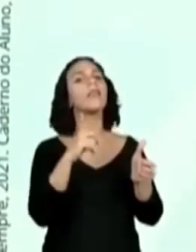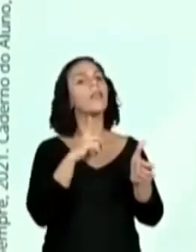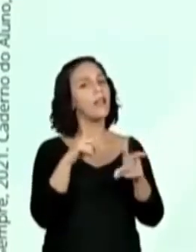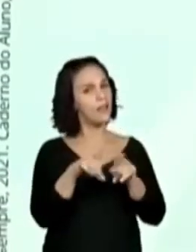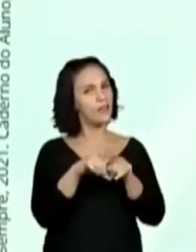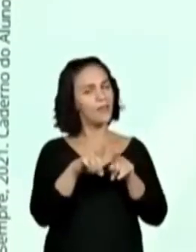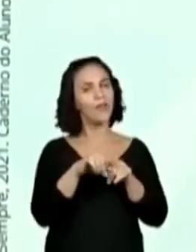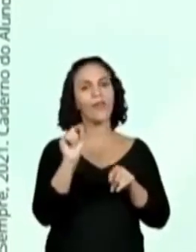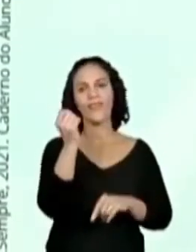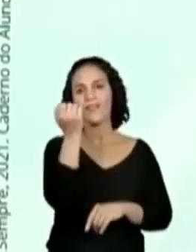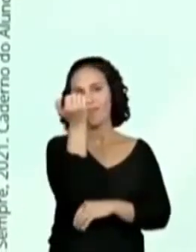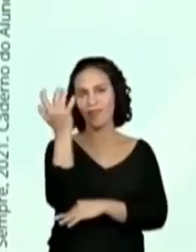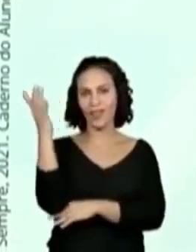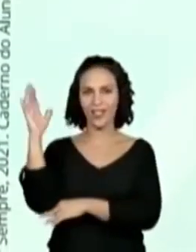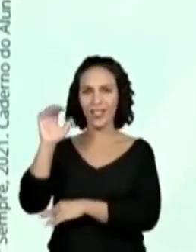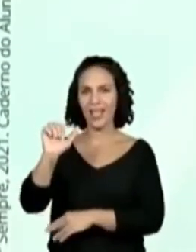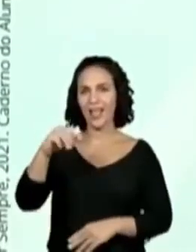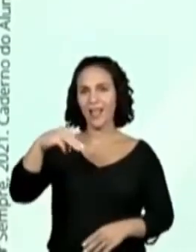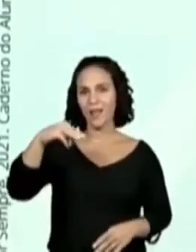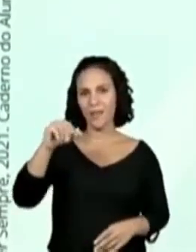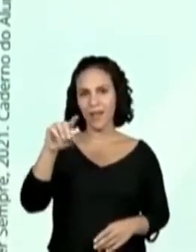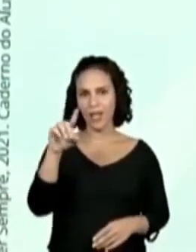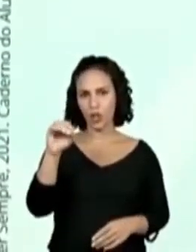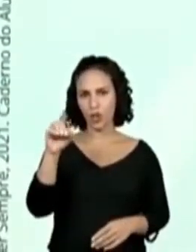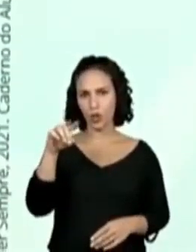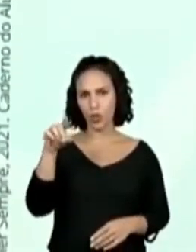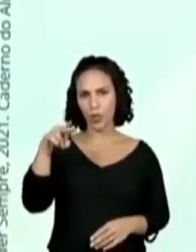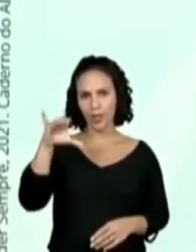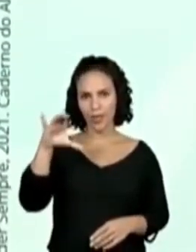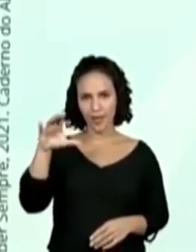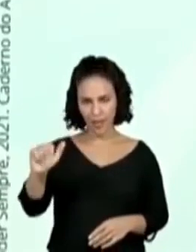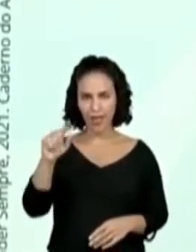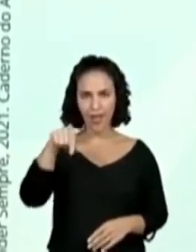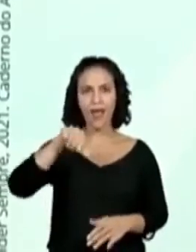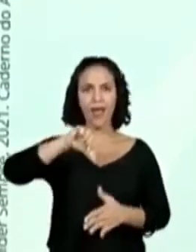Quando fala América do Sul aqui, a gente inclui e destaca a Amazônia.